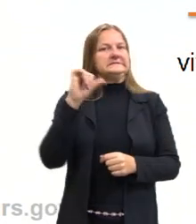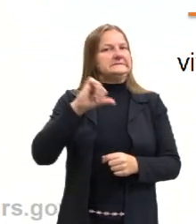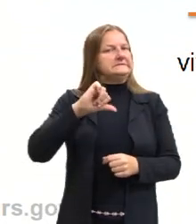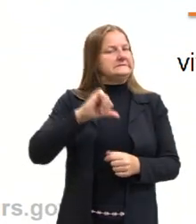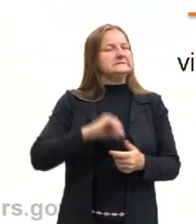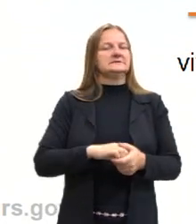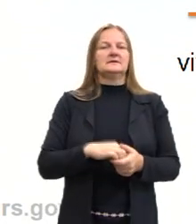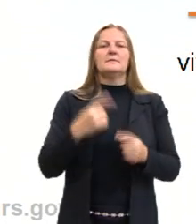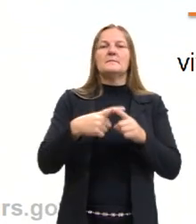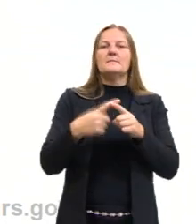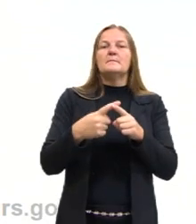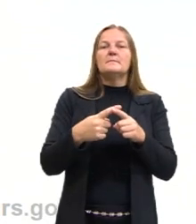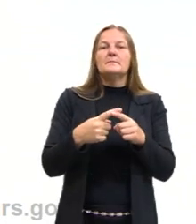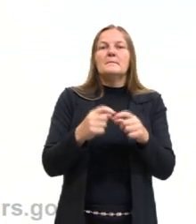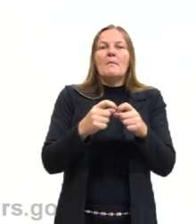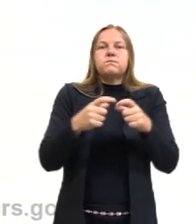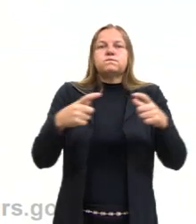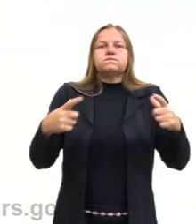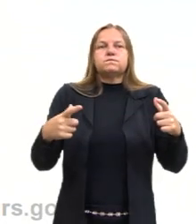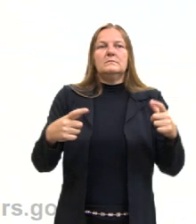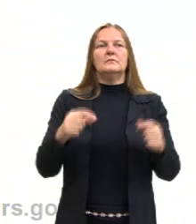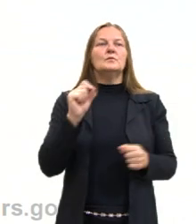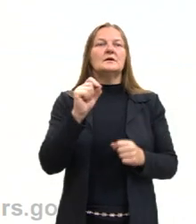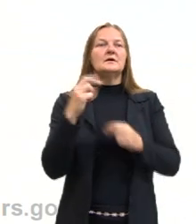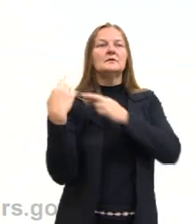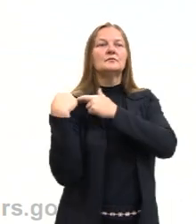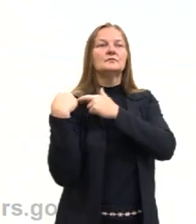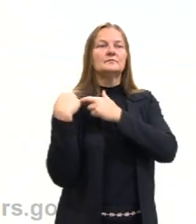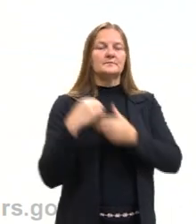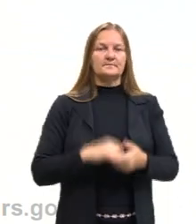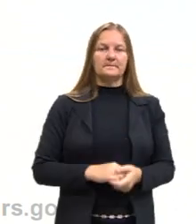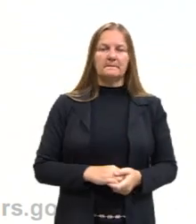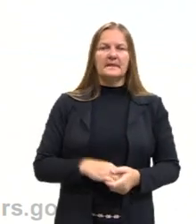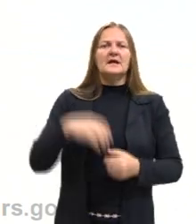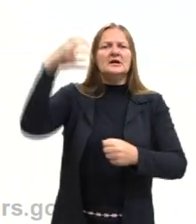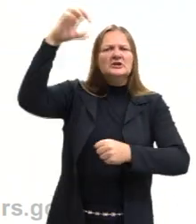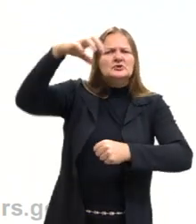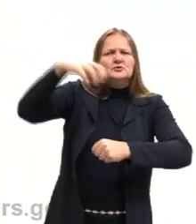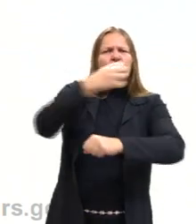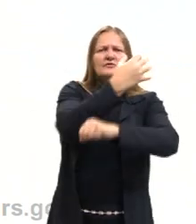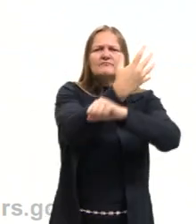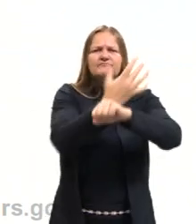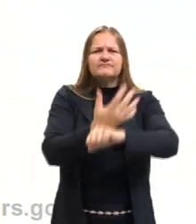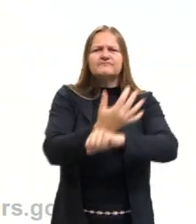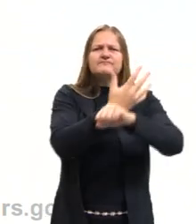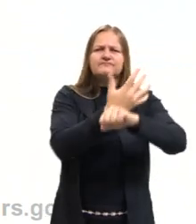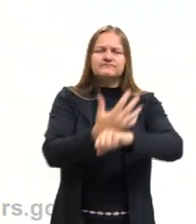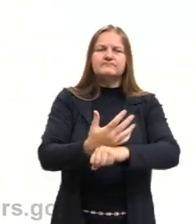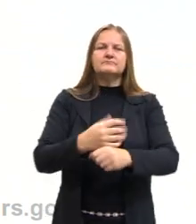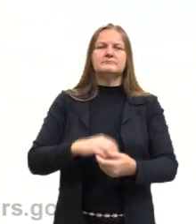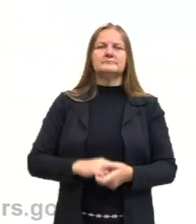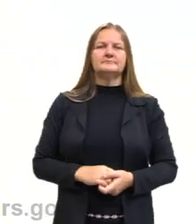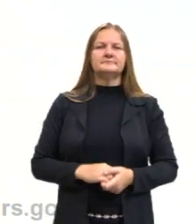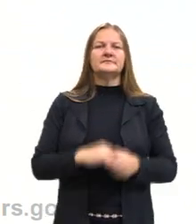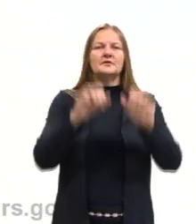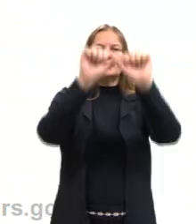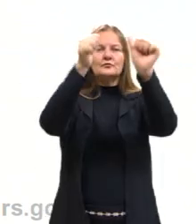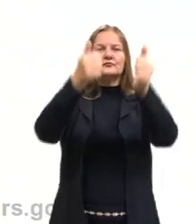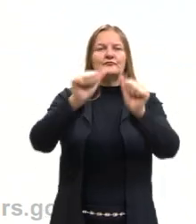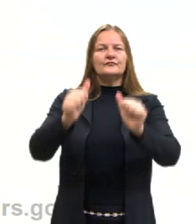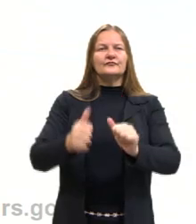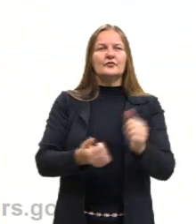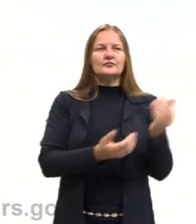são causados por quem? Quando a gente fala de chuva ácida, a gente está falando aqui, eu trouxe uma imagem mais